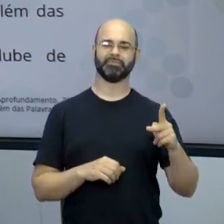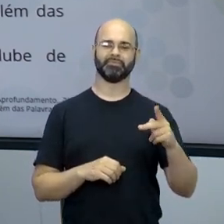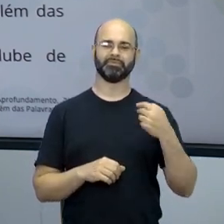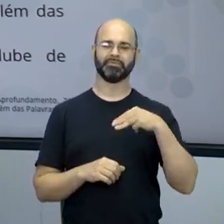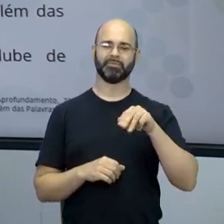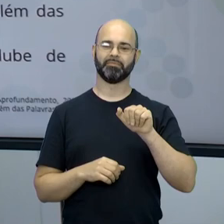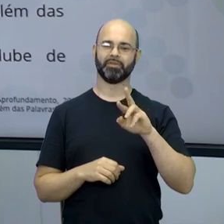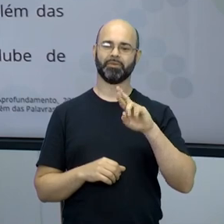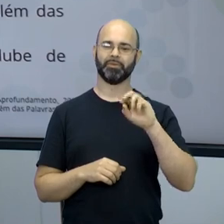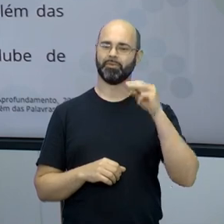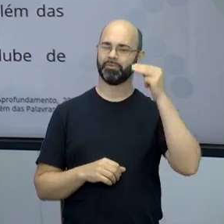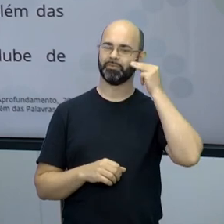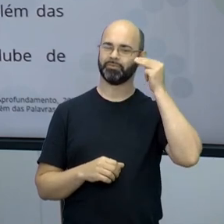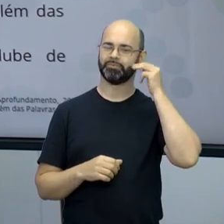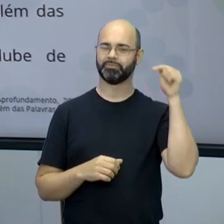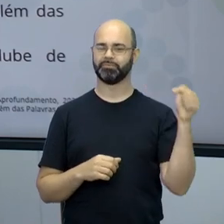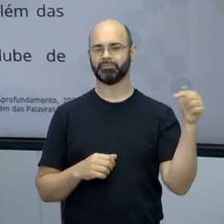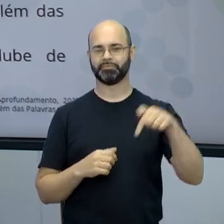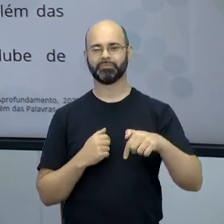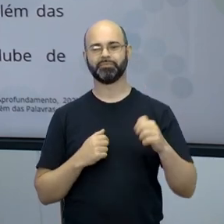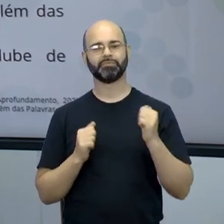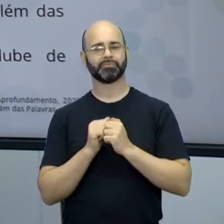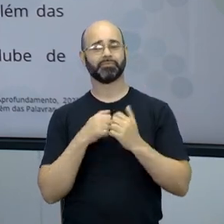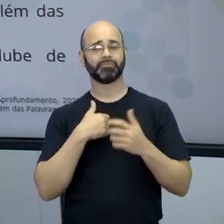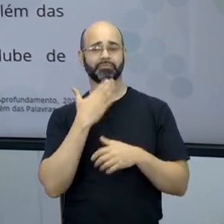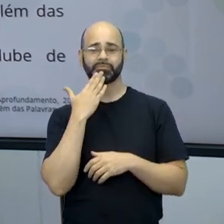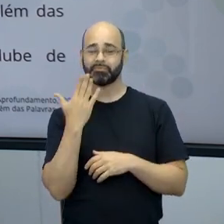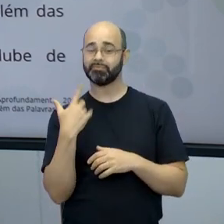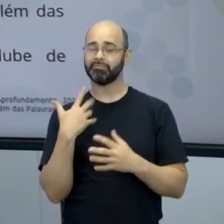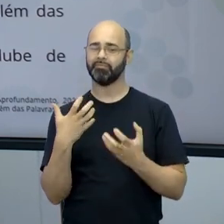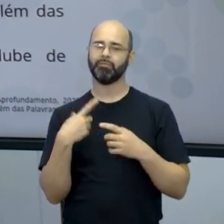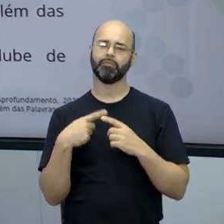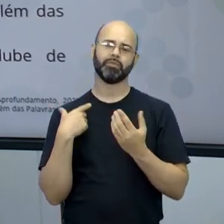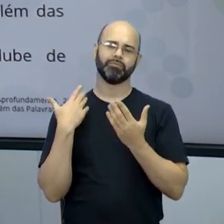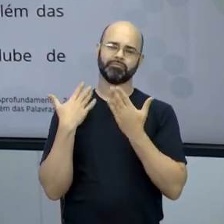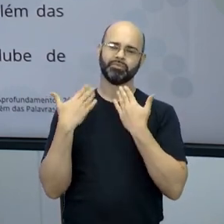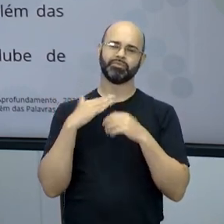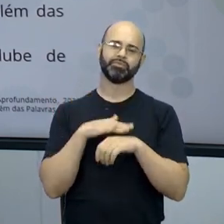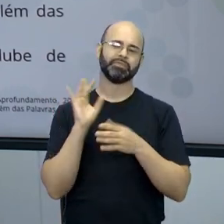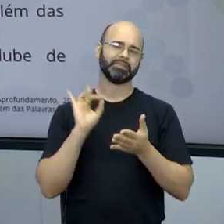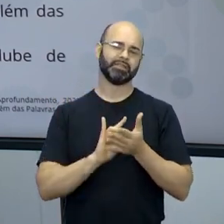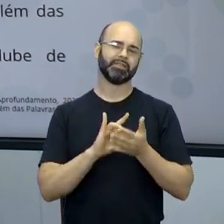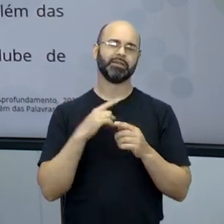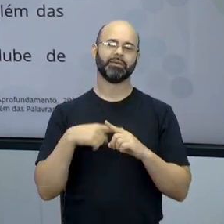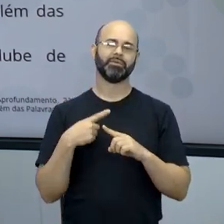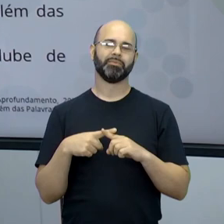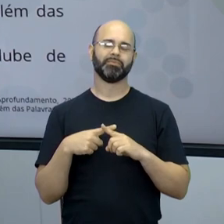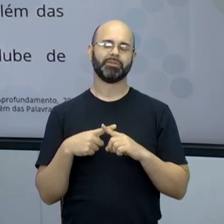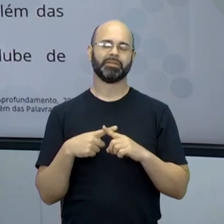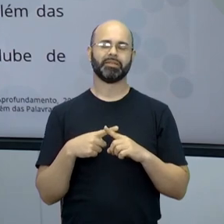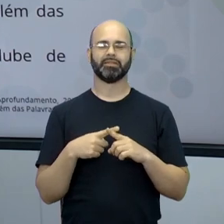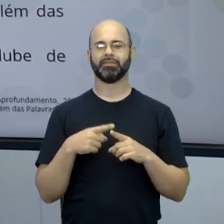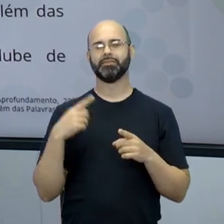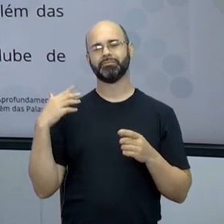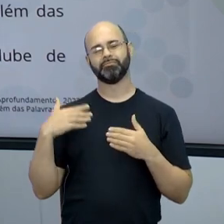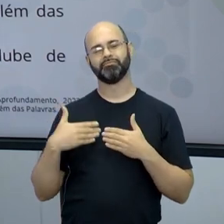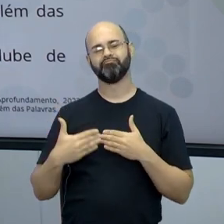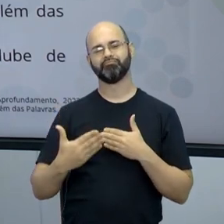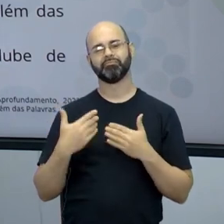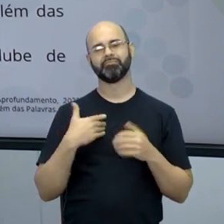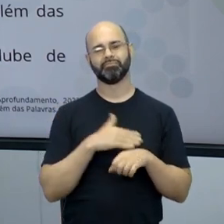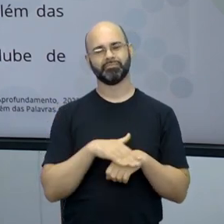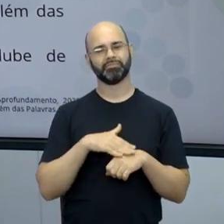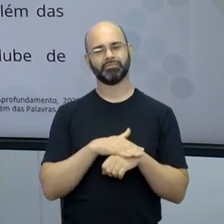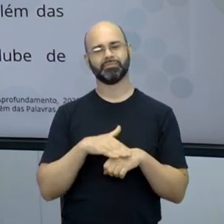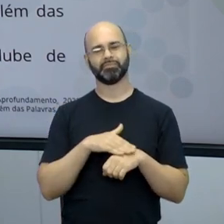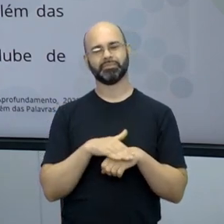conosco, porque eu queria muito que ele estivesse aqui, porque para rolar um debate, uma conversa sincera, porque eu falei muito com ele ao longo dessa projeção, não foi, Mauro? Foi.